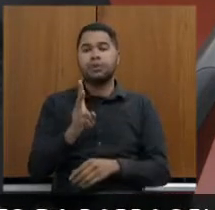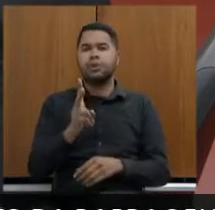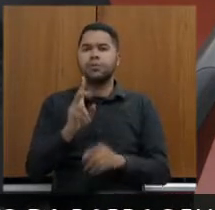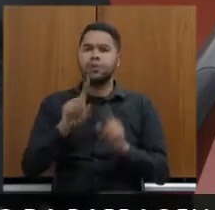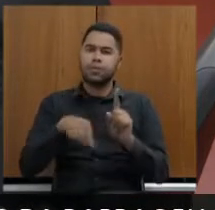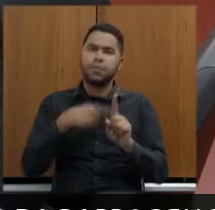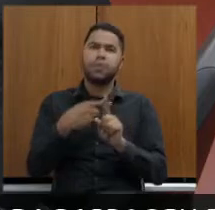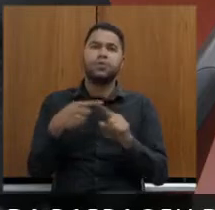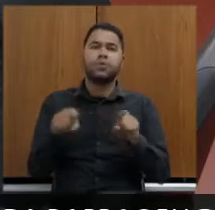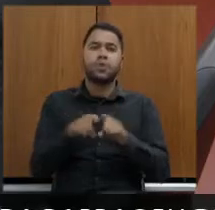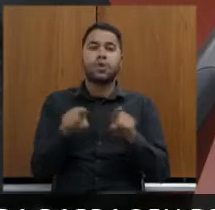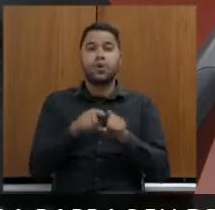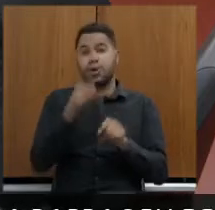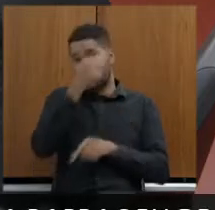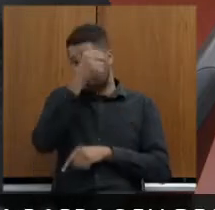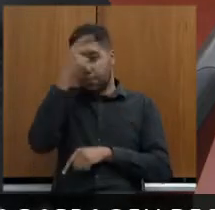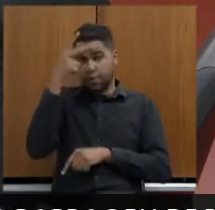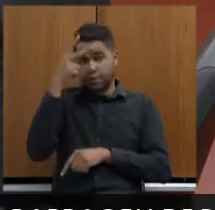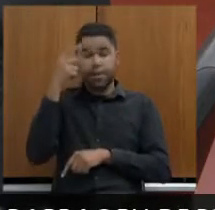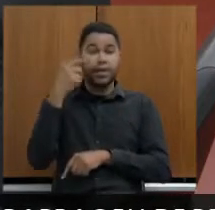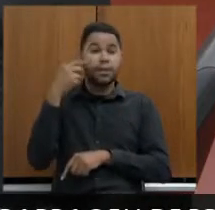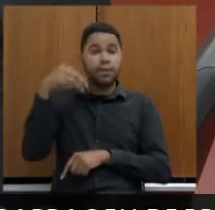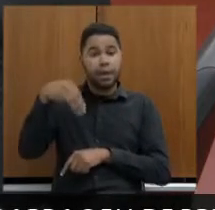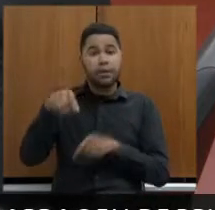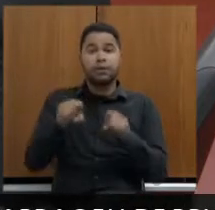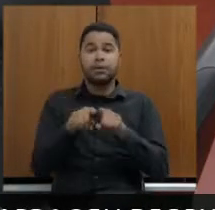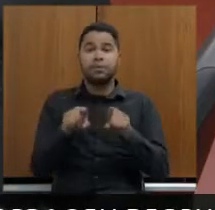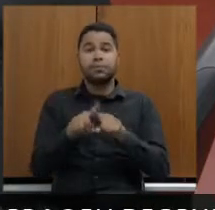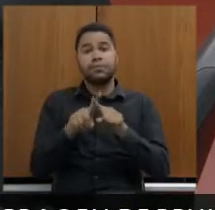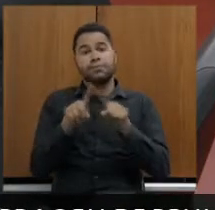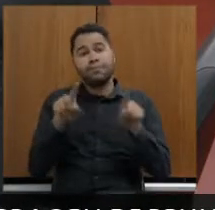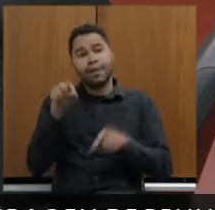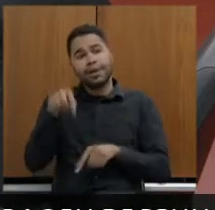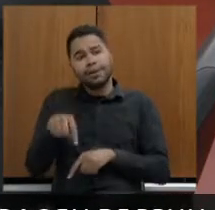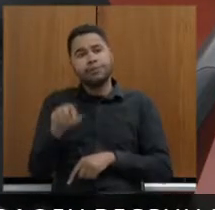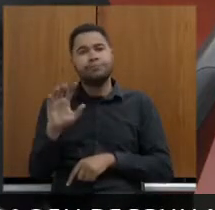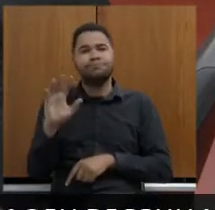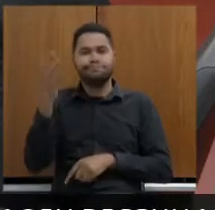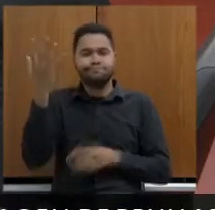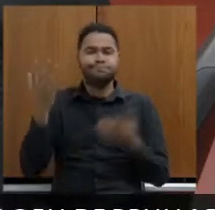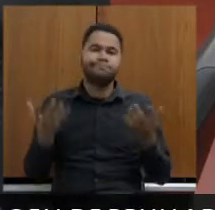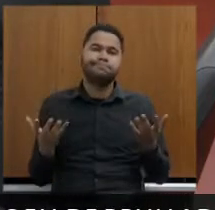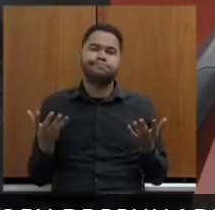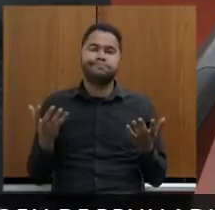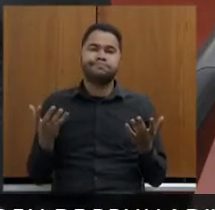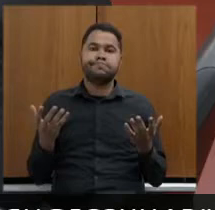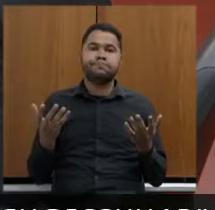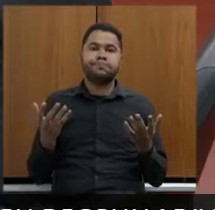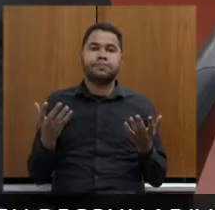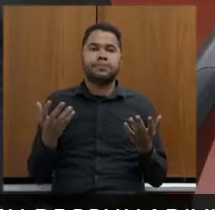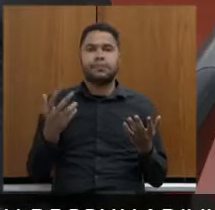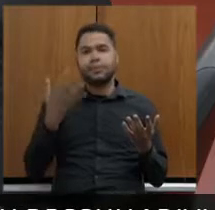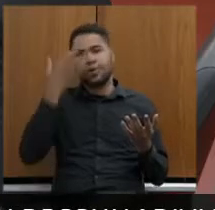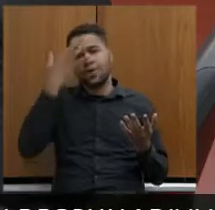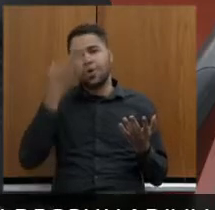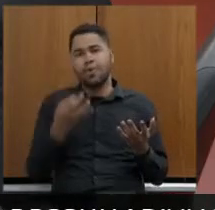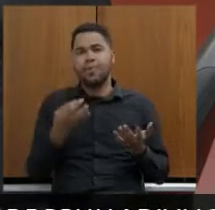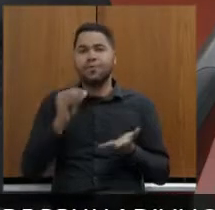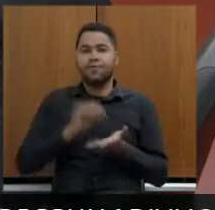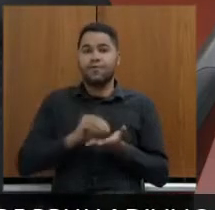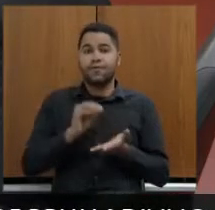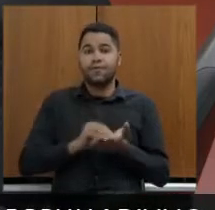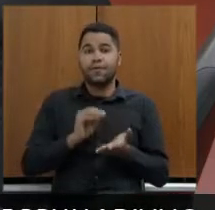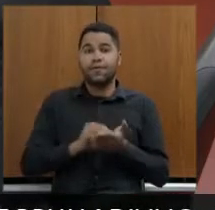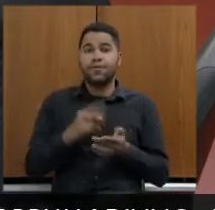positivo, e a da prefeita Marília também. Mas, infelizmente, acho que aí, nesse caso, houve uma incompreensão por parte do município,